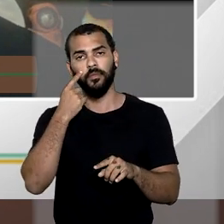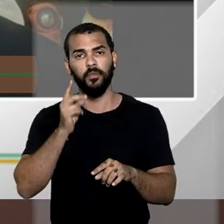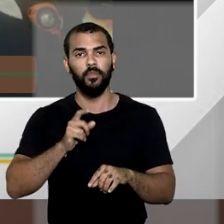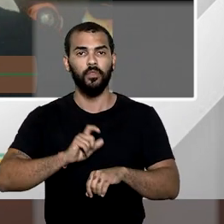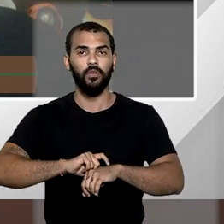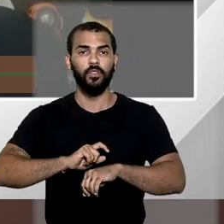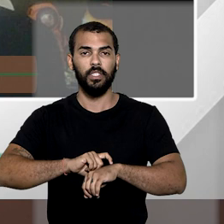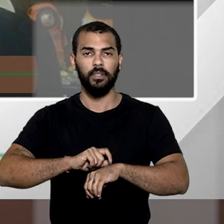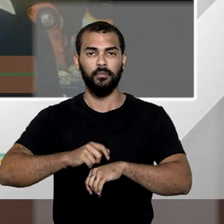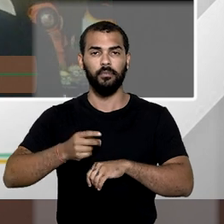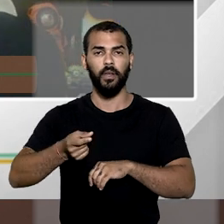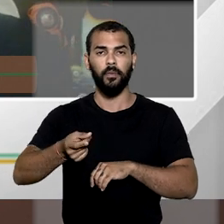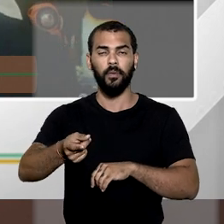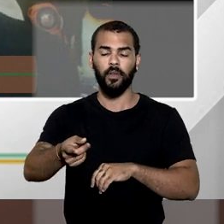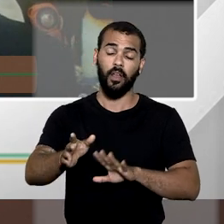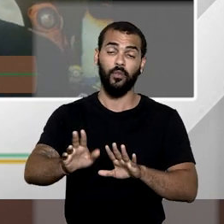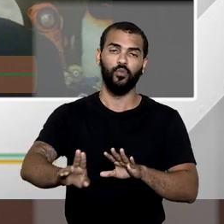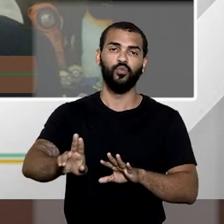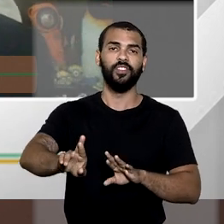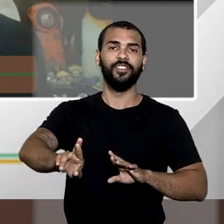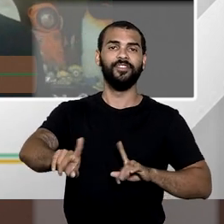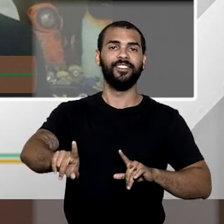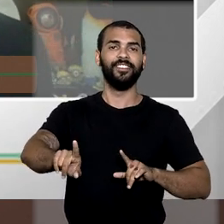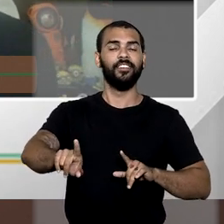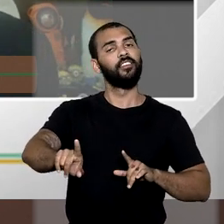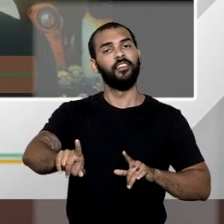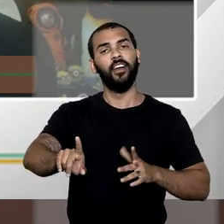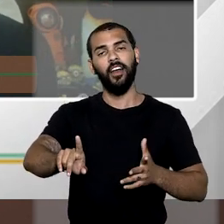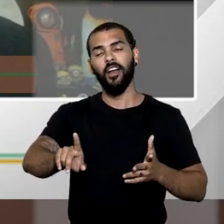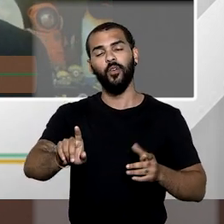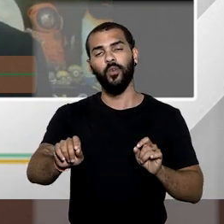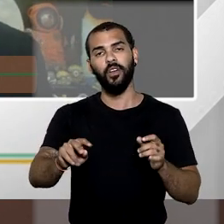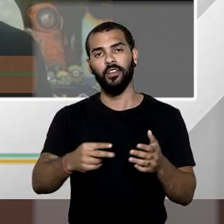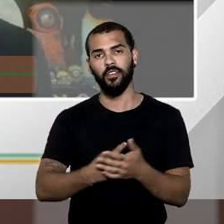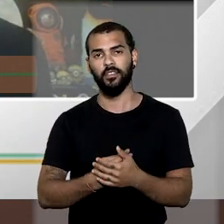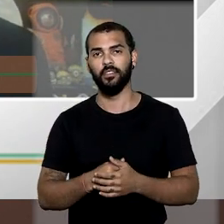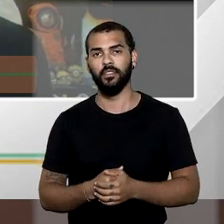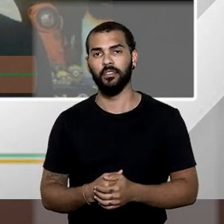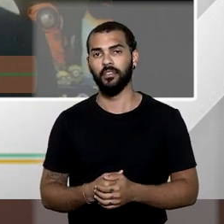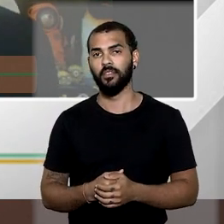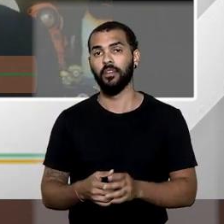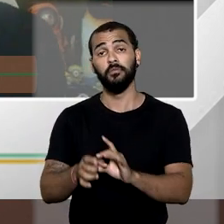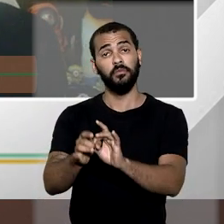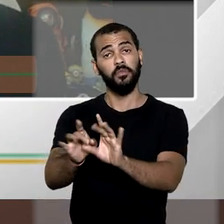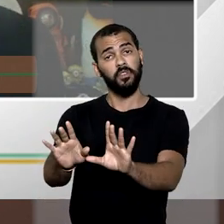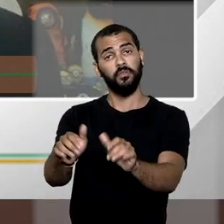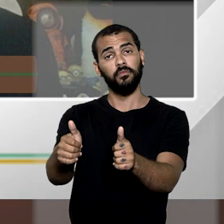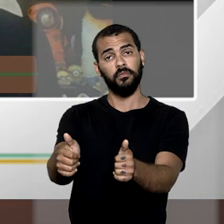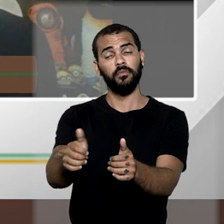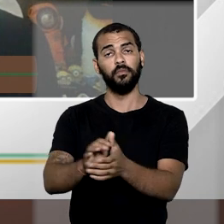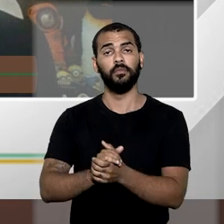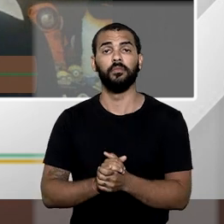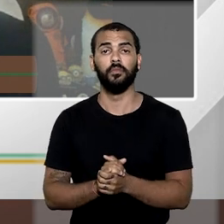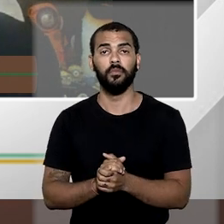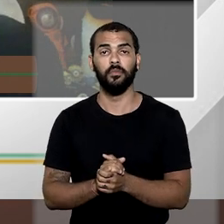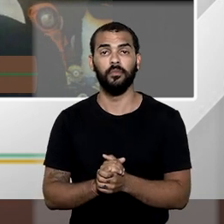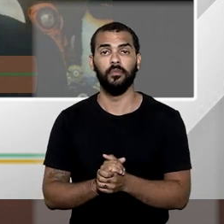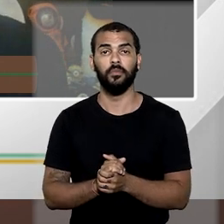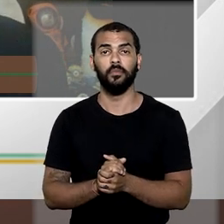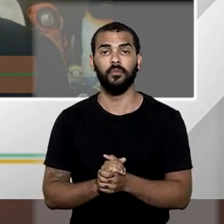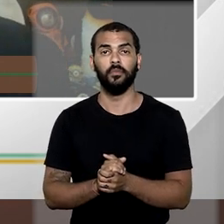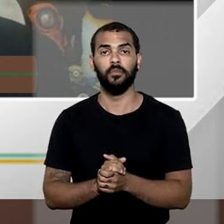aplicá-lo em outra finalidade, também de utilidade pública, está livre para fazê-lo. A meu ver, isso é